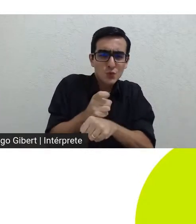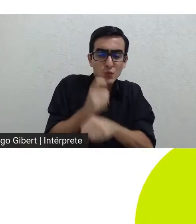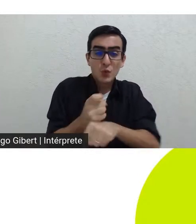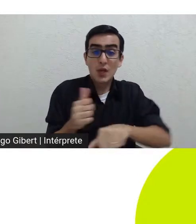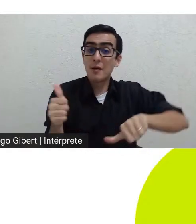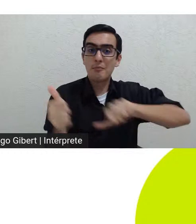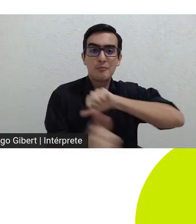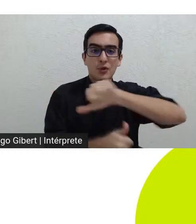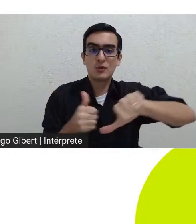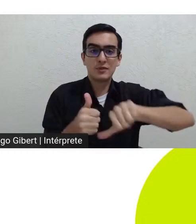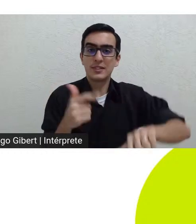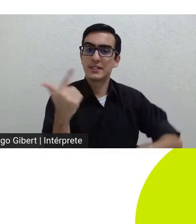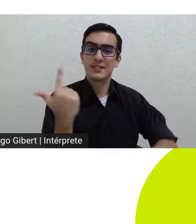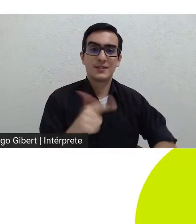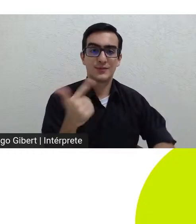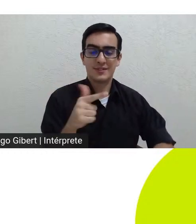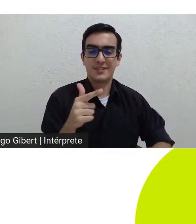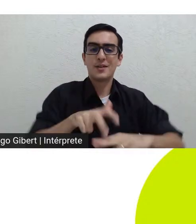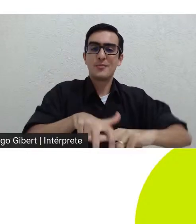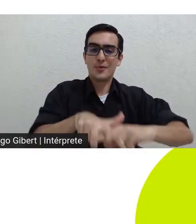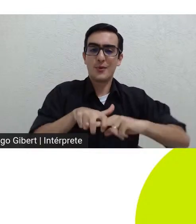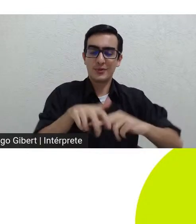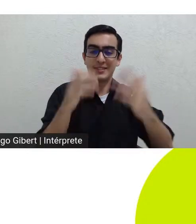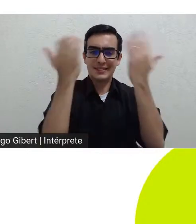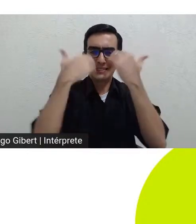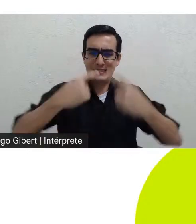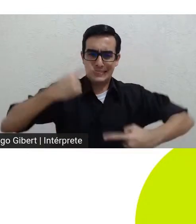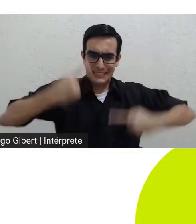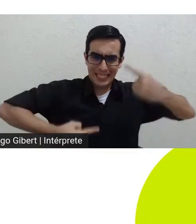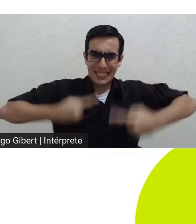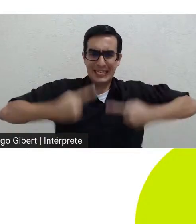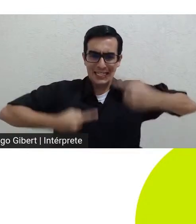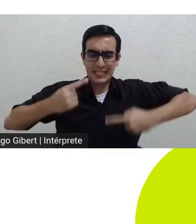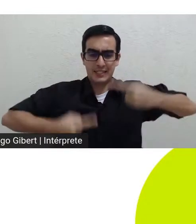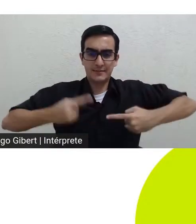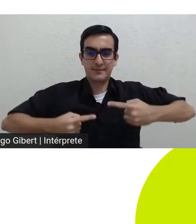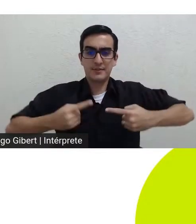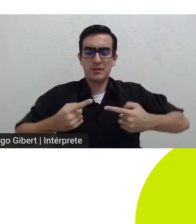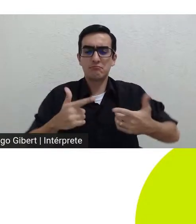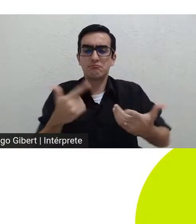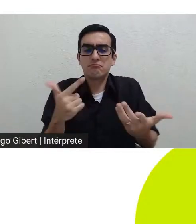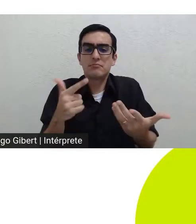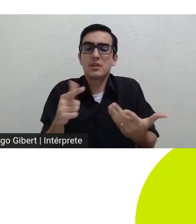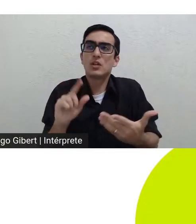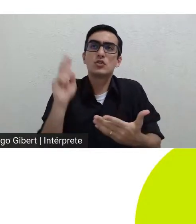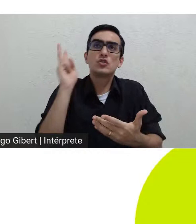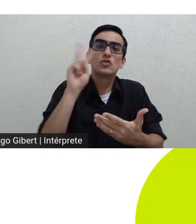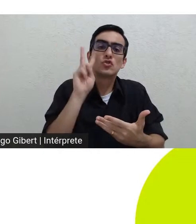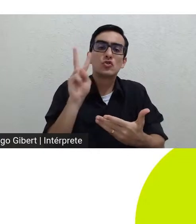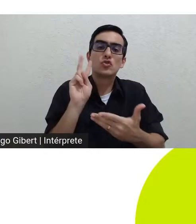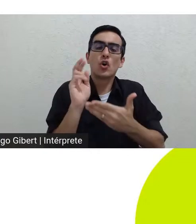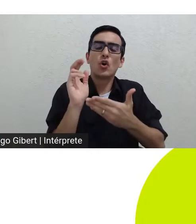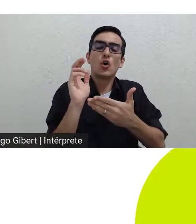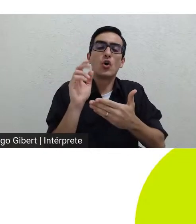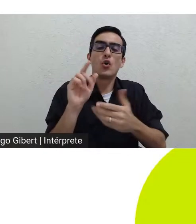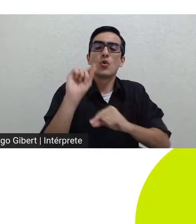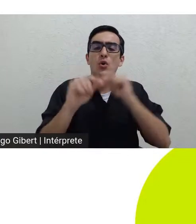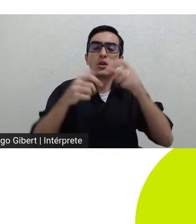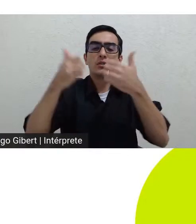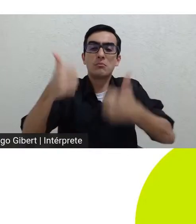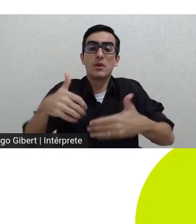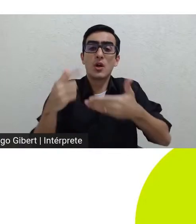próprios conflitos não há um pano de fundo fantasmático um desejo oculto para ser